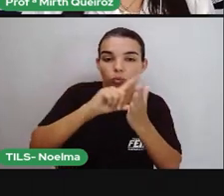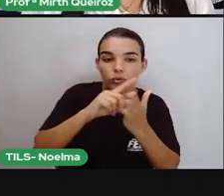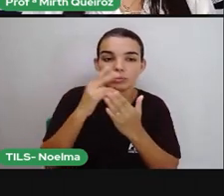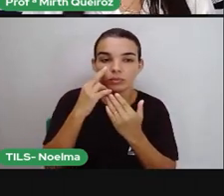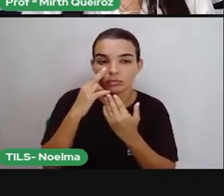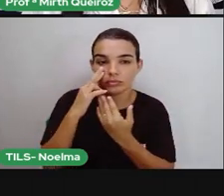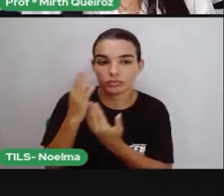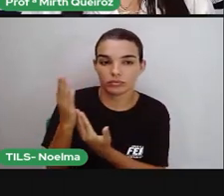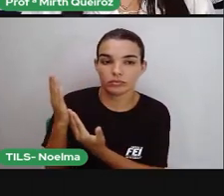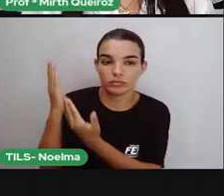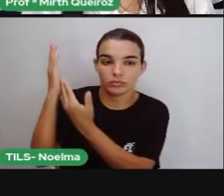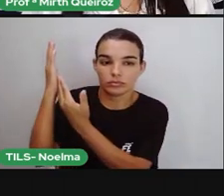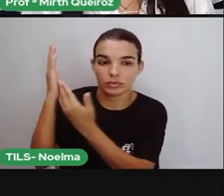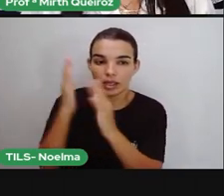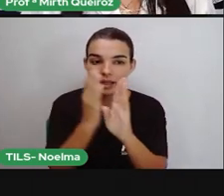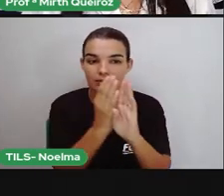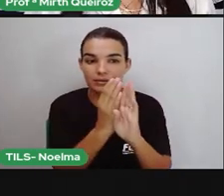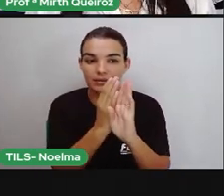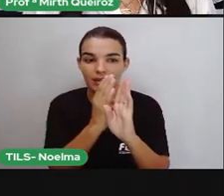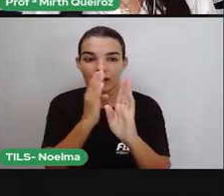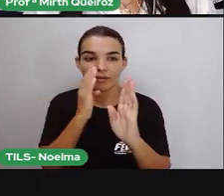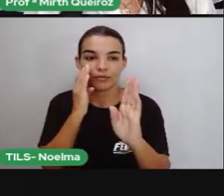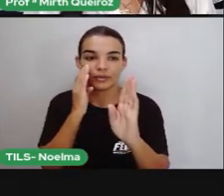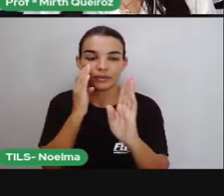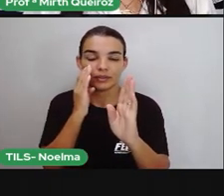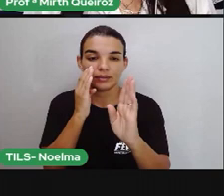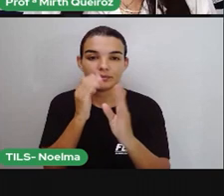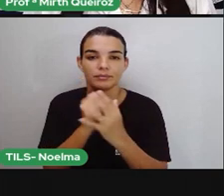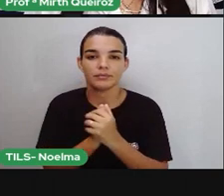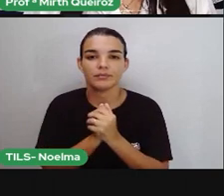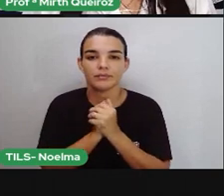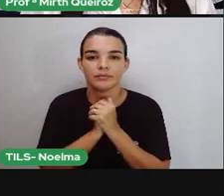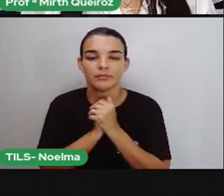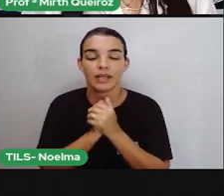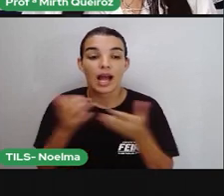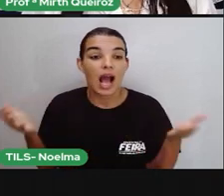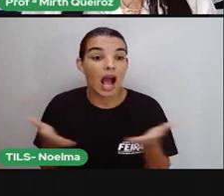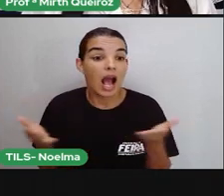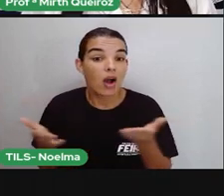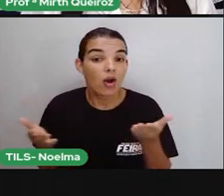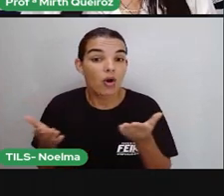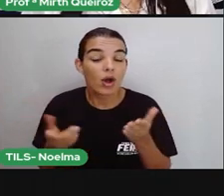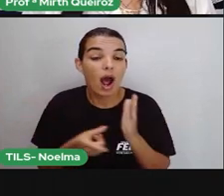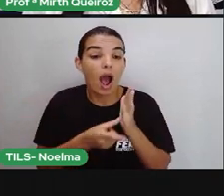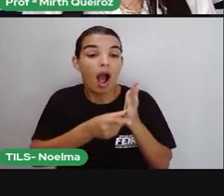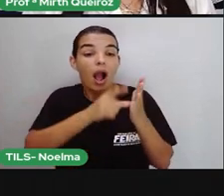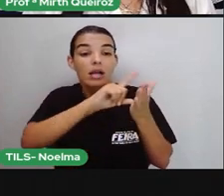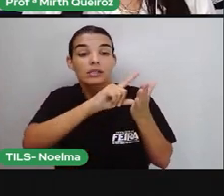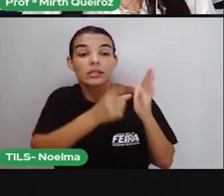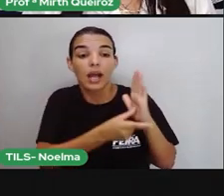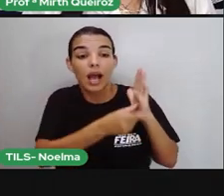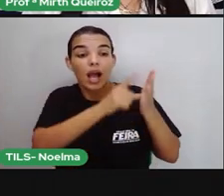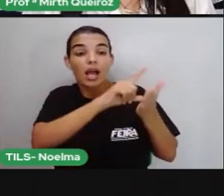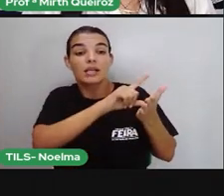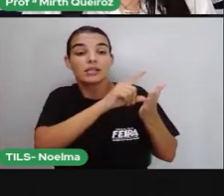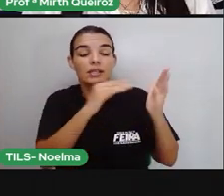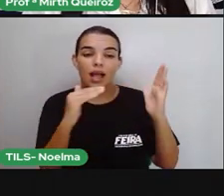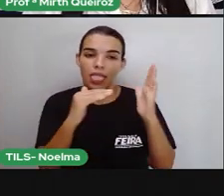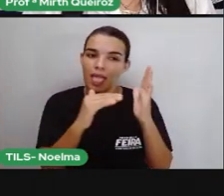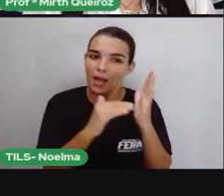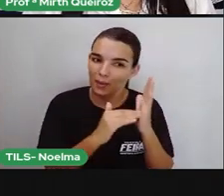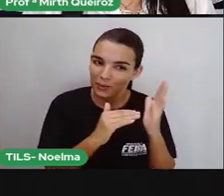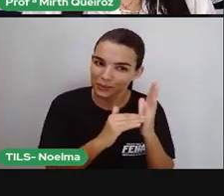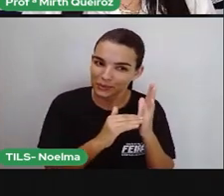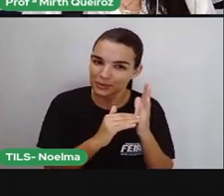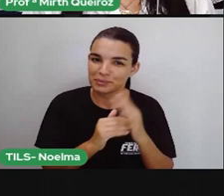as mais fortes. Então, são palavras paroxítonas. E palavras paroxítonas serão as